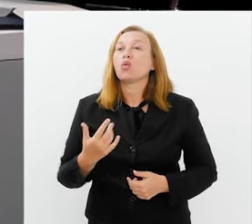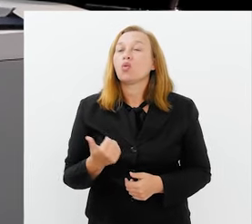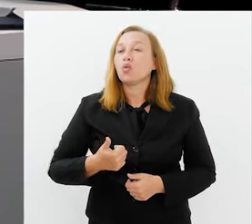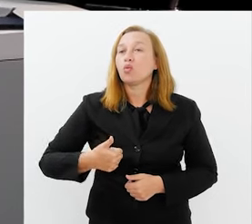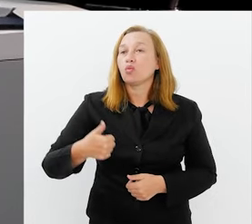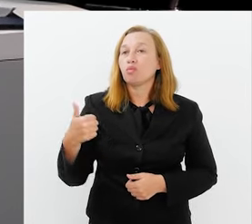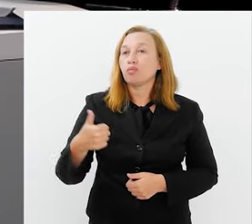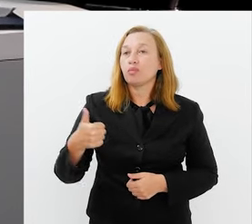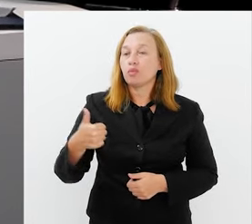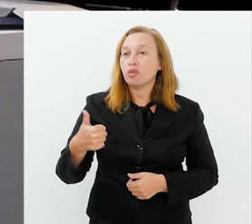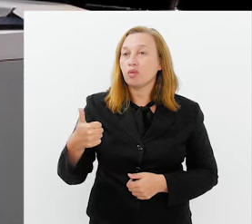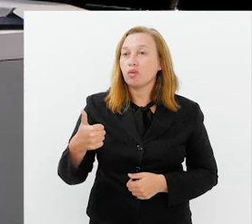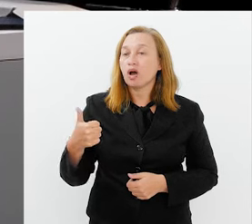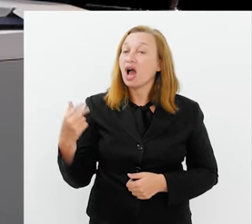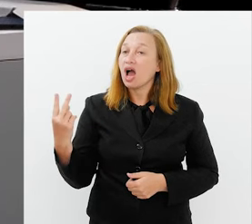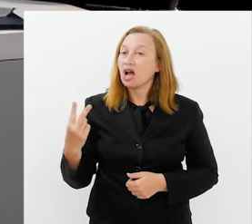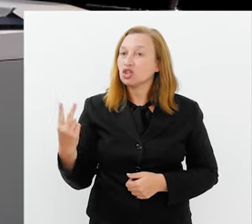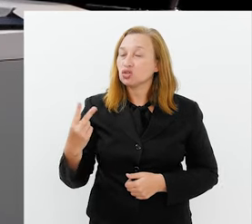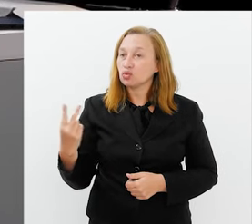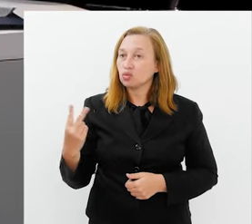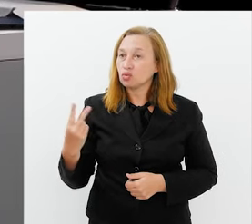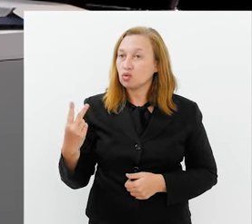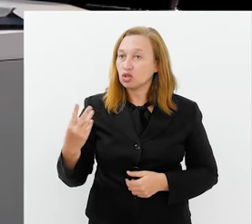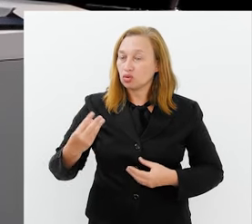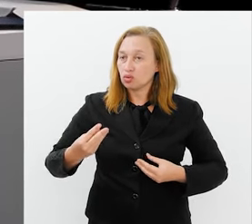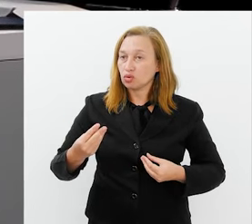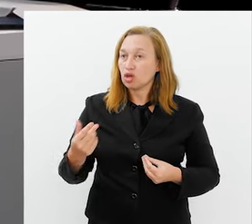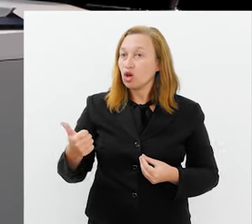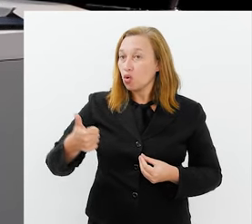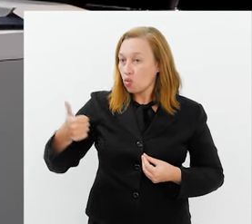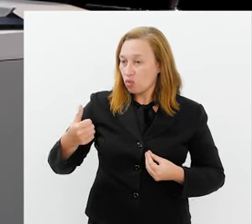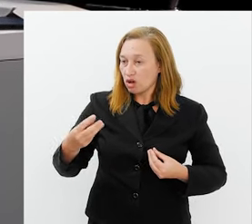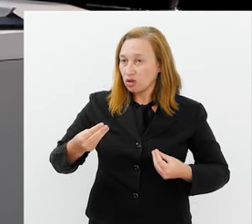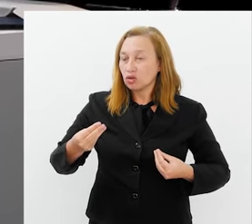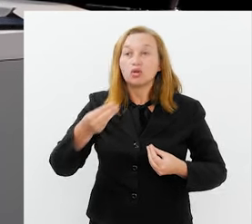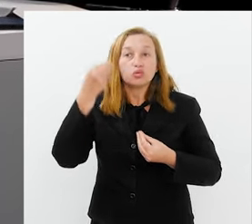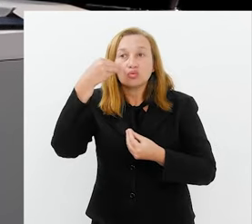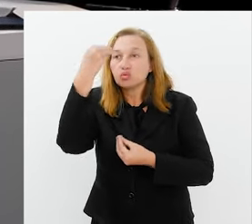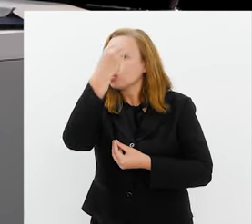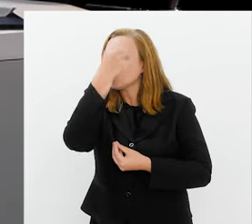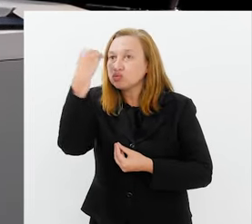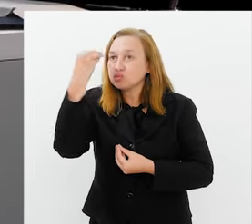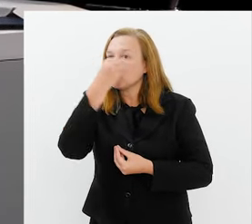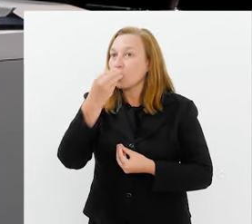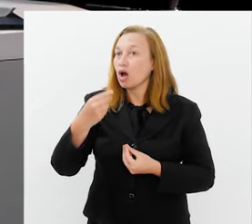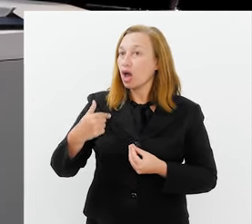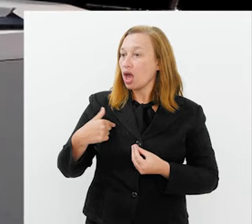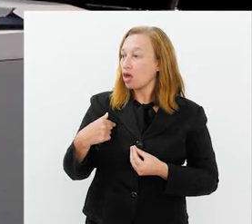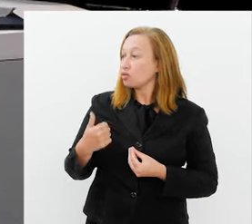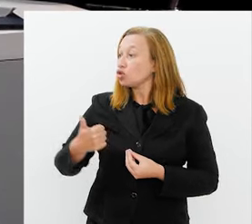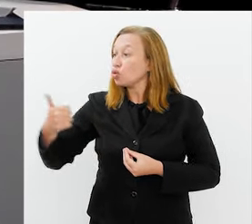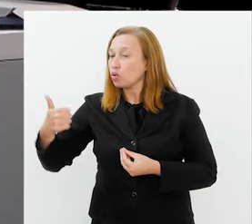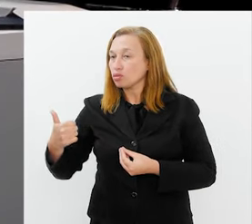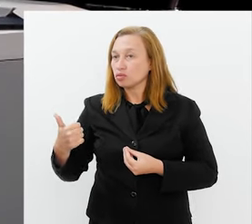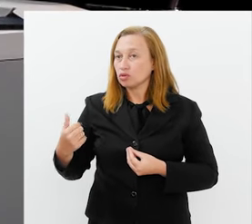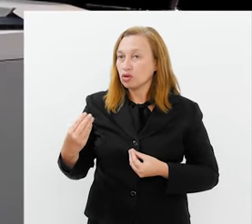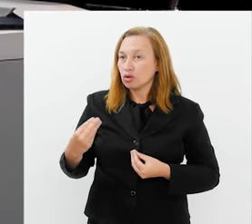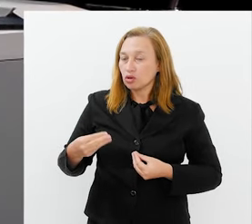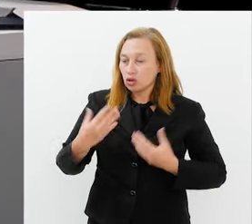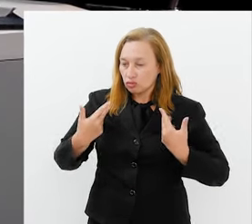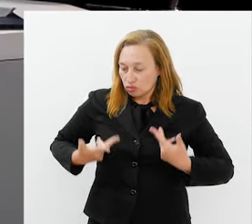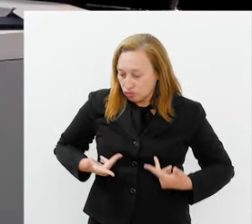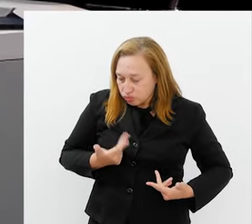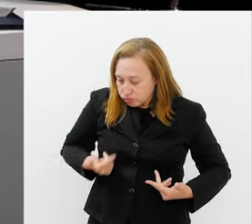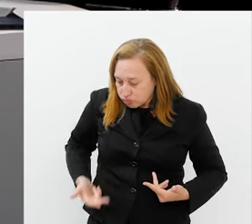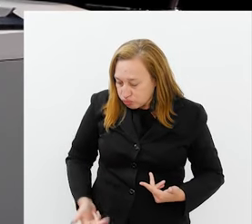só para a beleza. E a outra assistente comigo no corpo. E depois eu só poli a beleza.